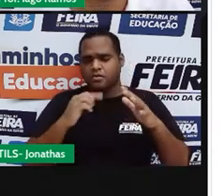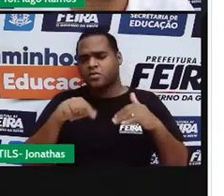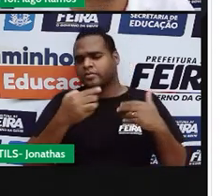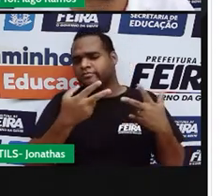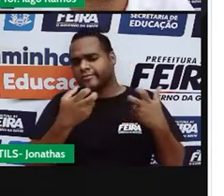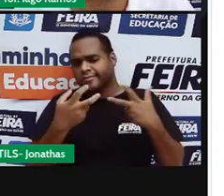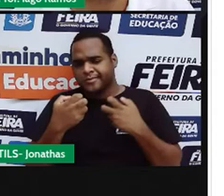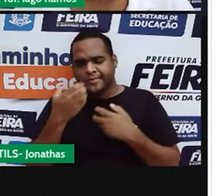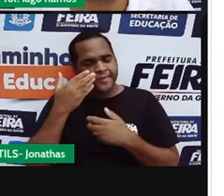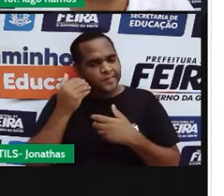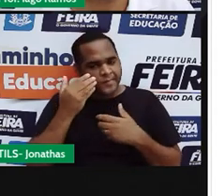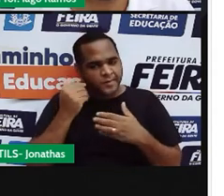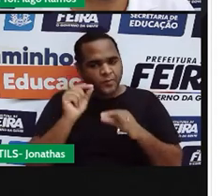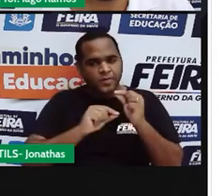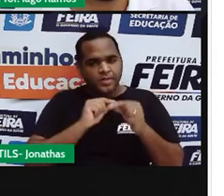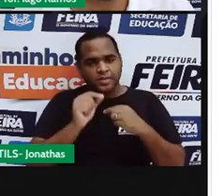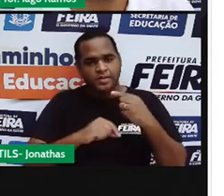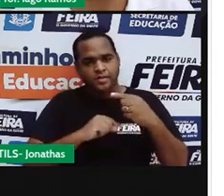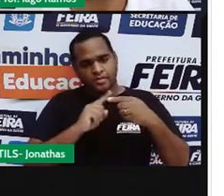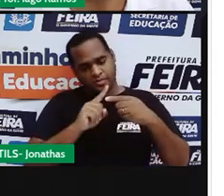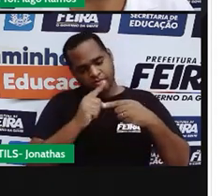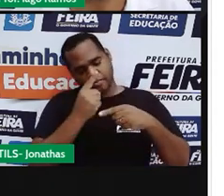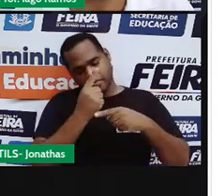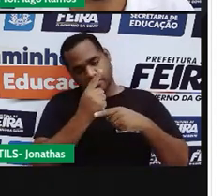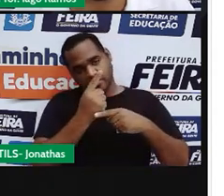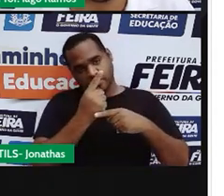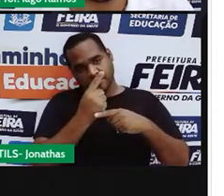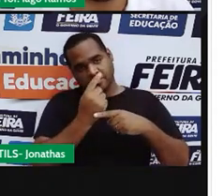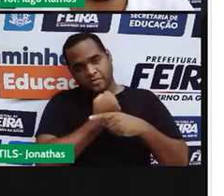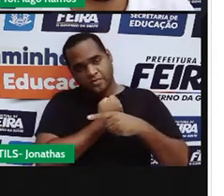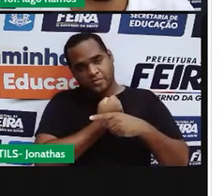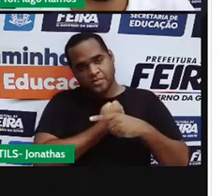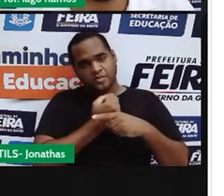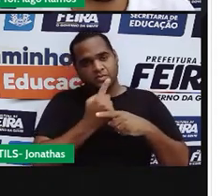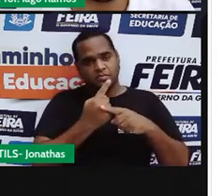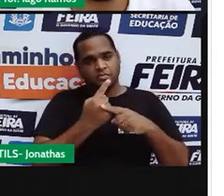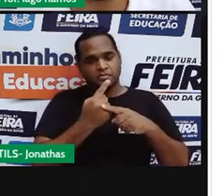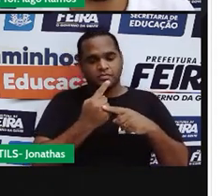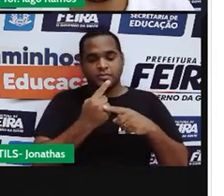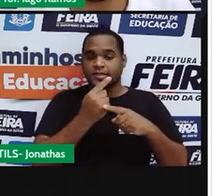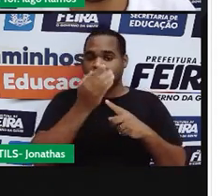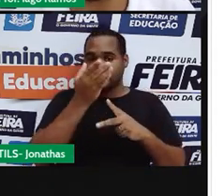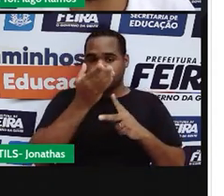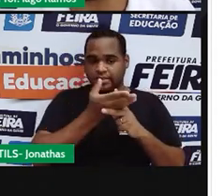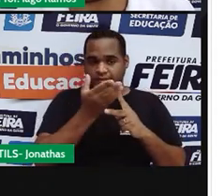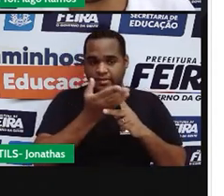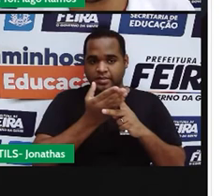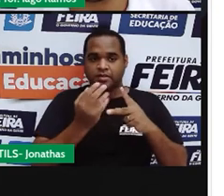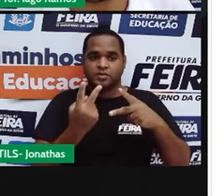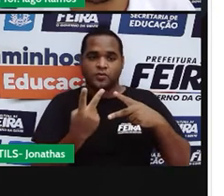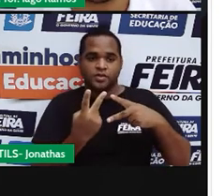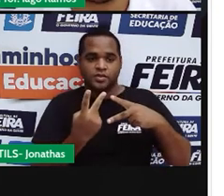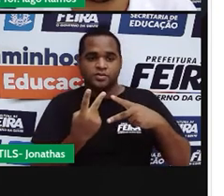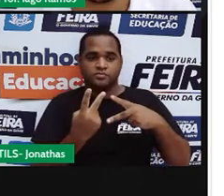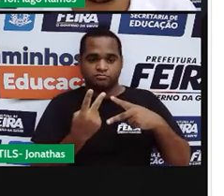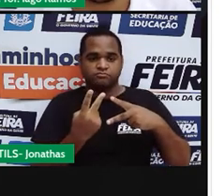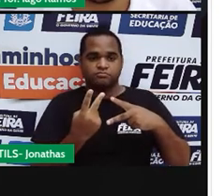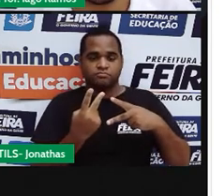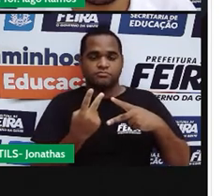É só a gente pegar o número que está em cima e dividir pelo número que está embaixo.